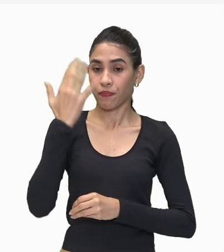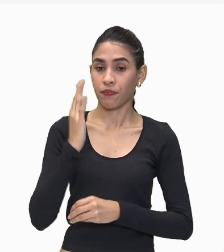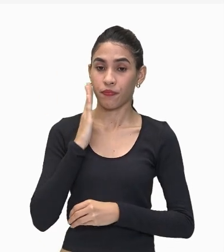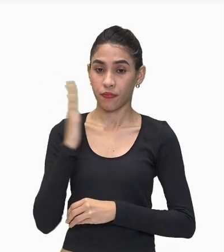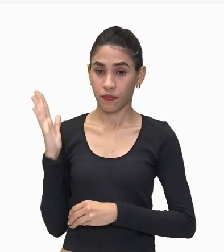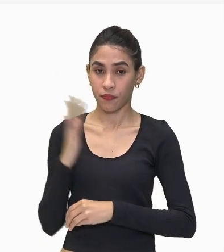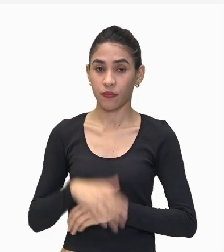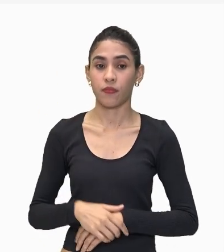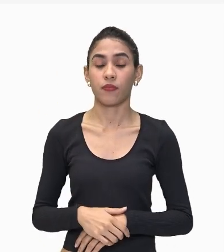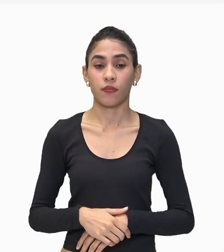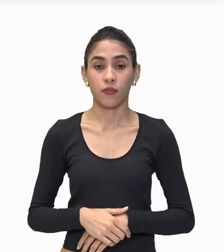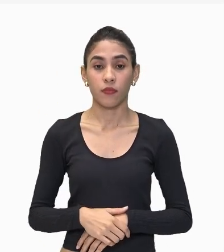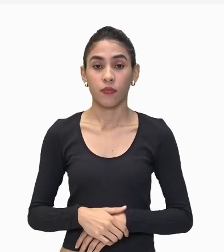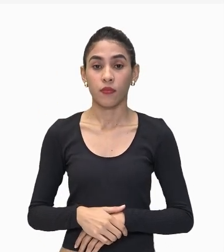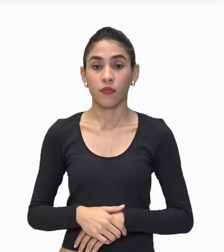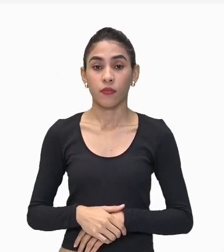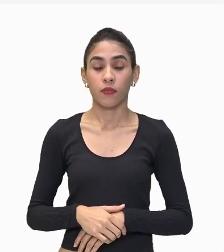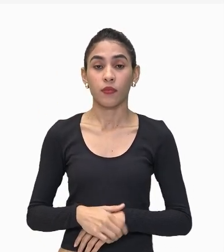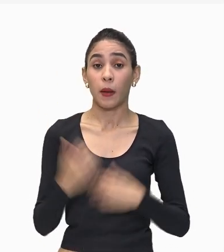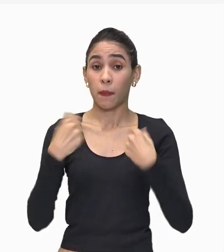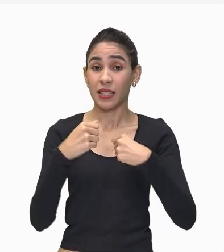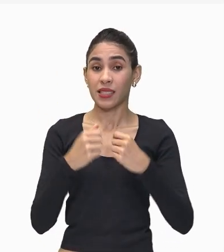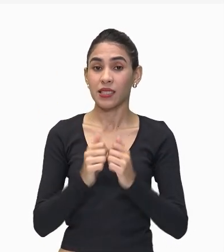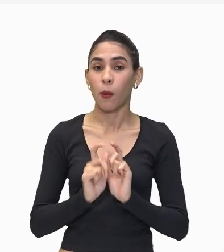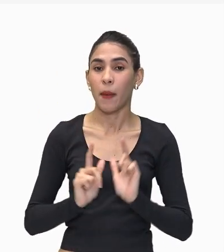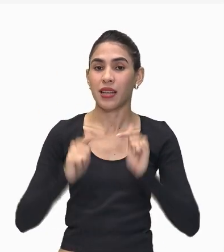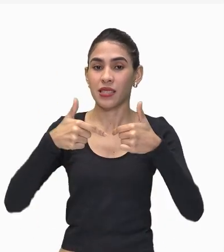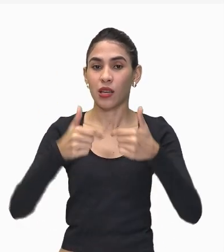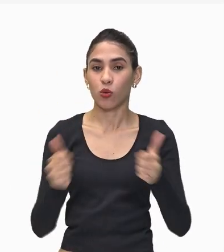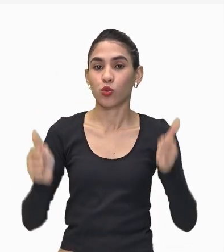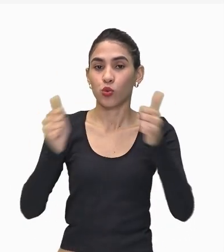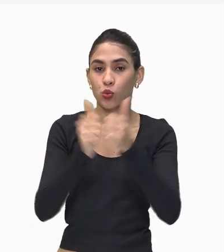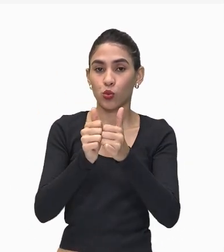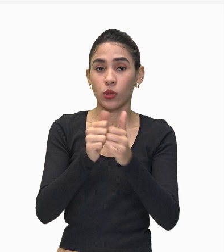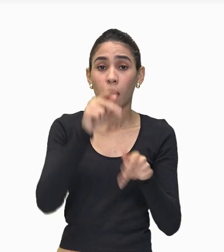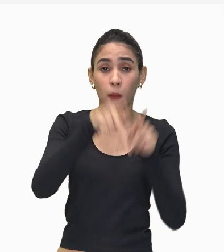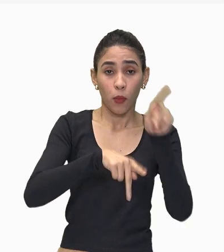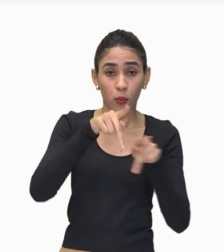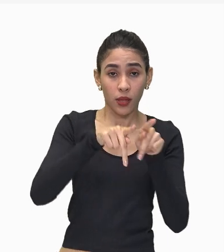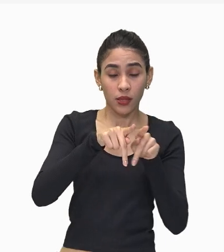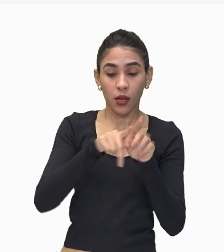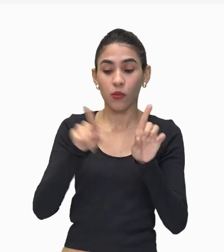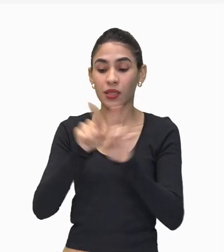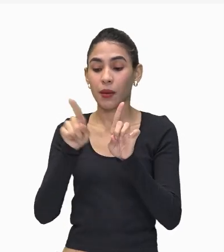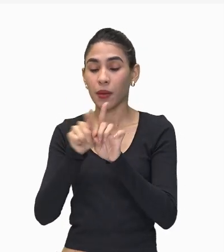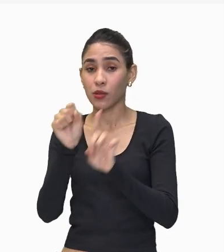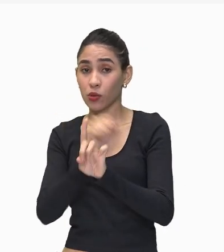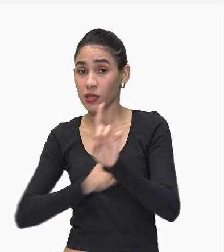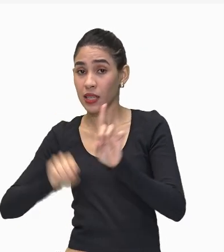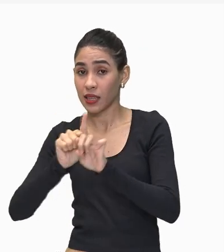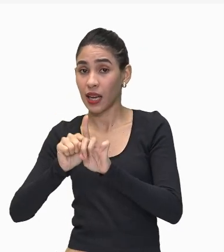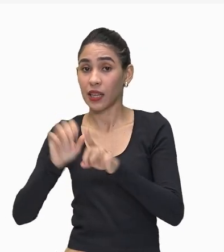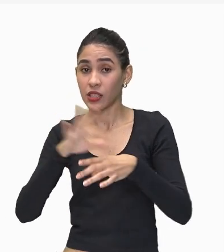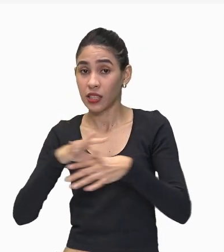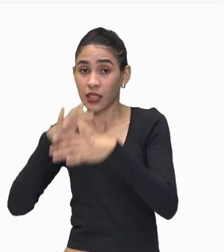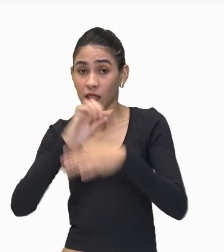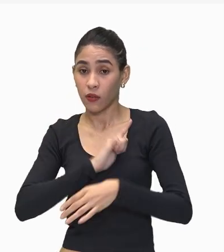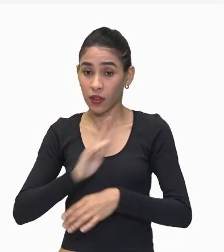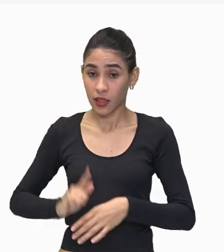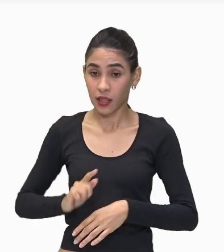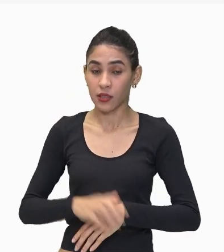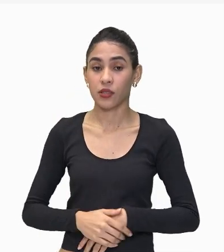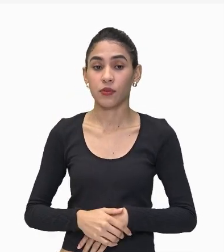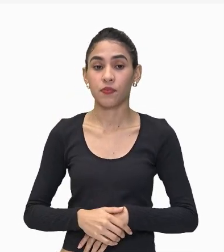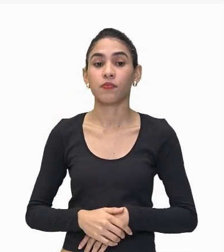conjunta Entre população E governantes Qual é a importância Dos governantes Asegurar Que as leis ambientais Sejam